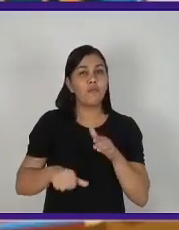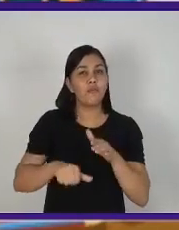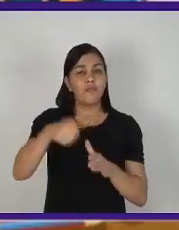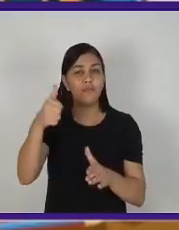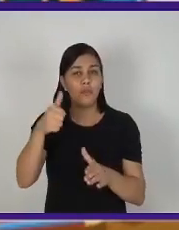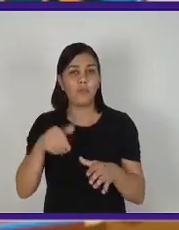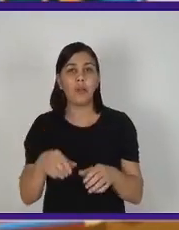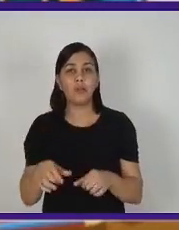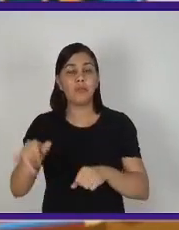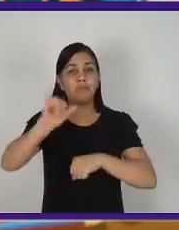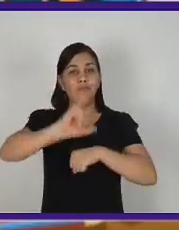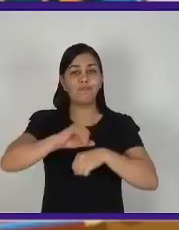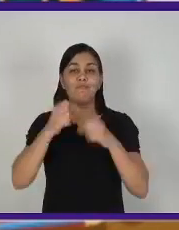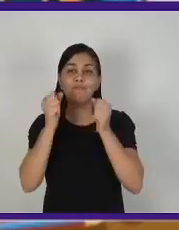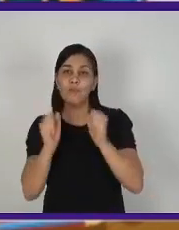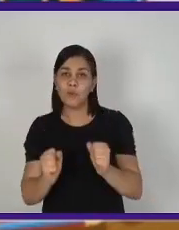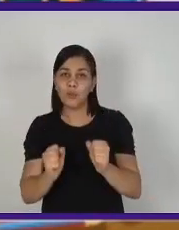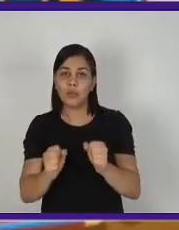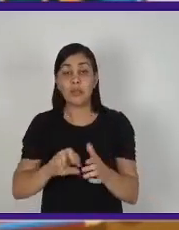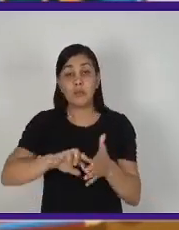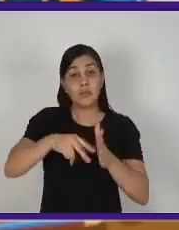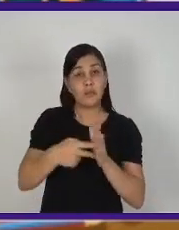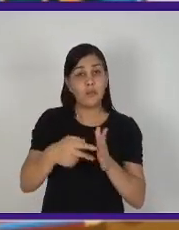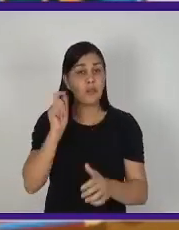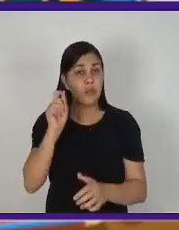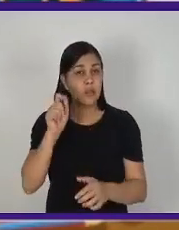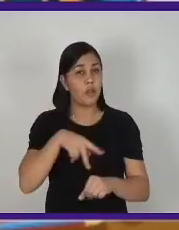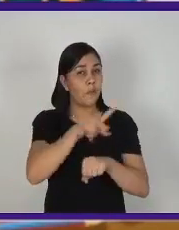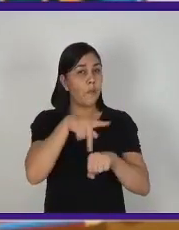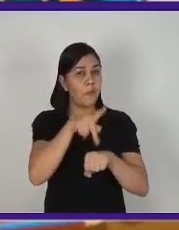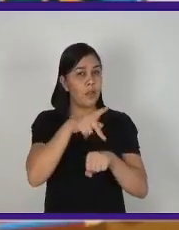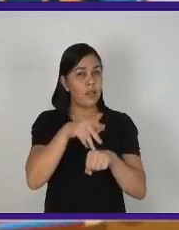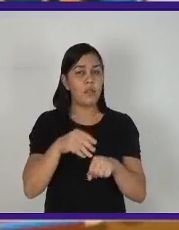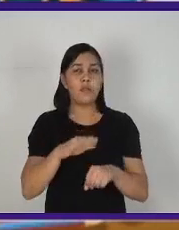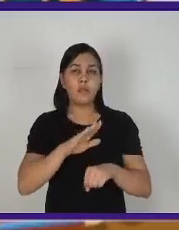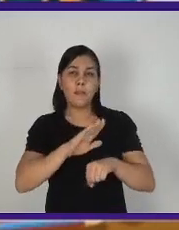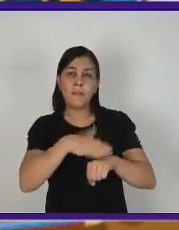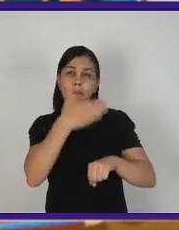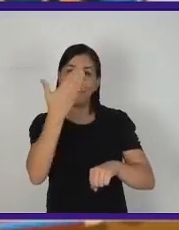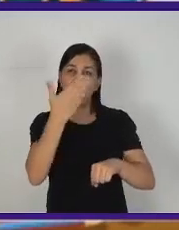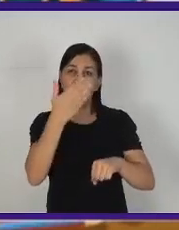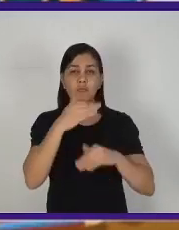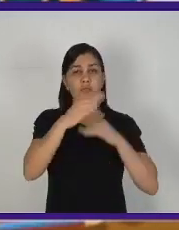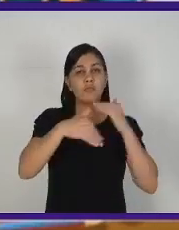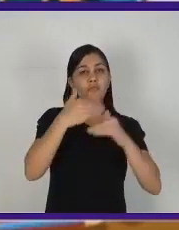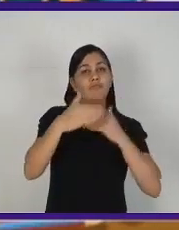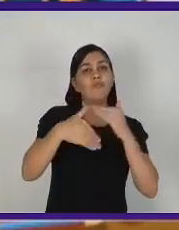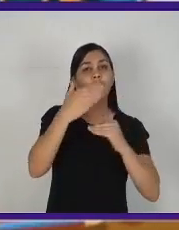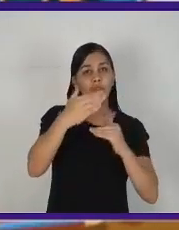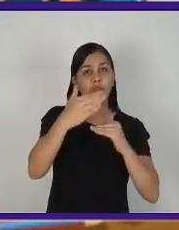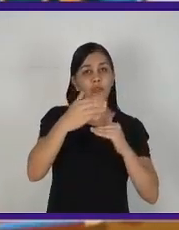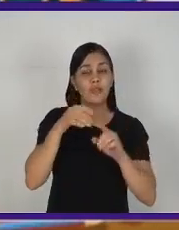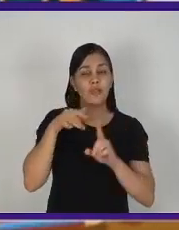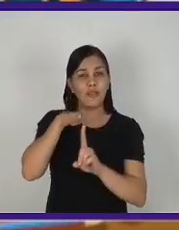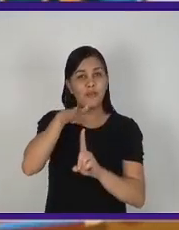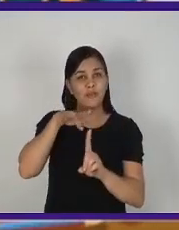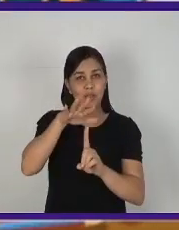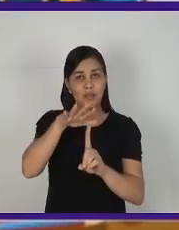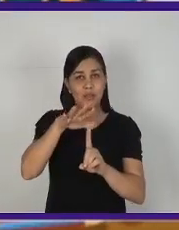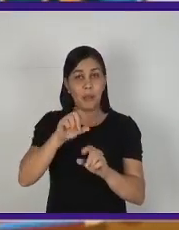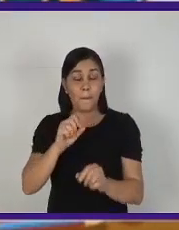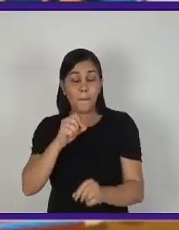Então, isso quer dizer o quê? Quer dizer, por exemplo, que um país mais desenvolvido vai ter mais influência do que um país